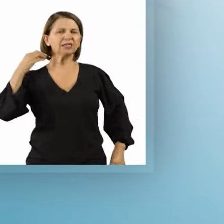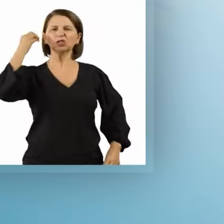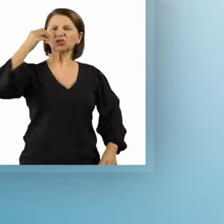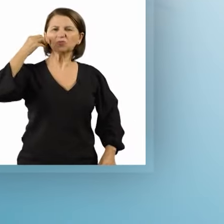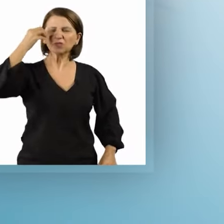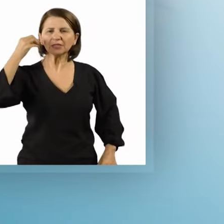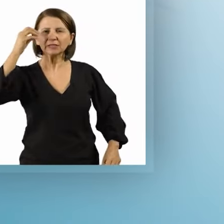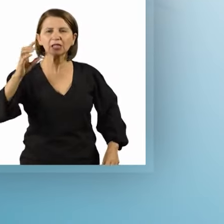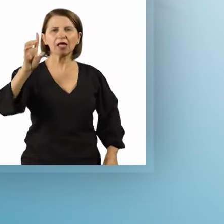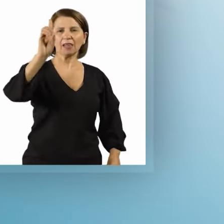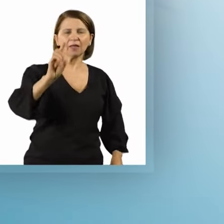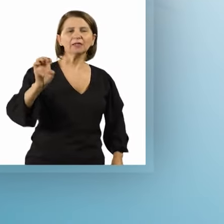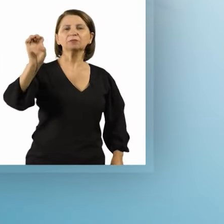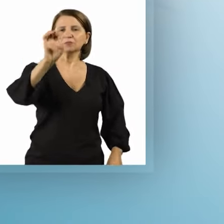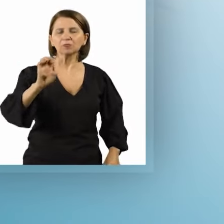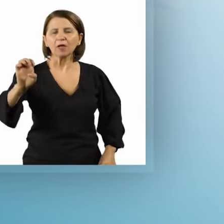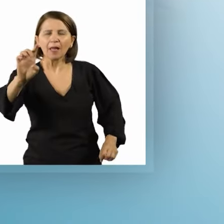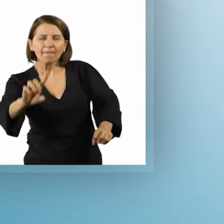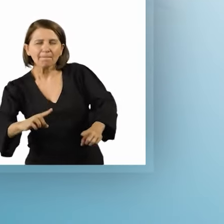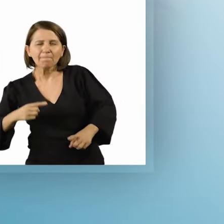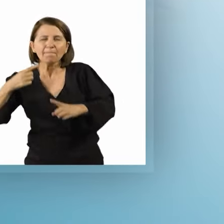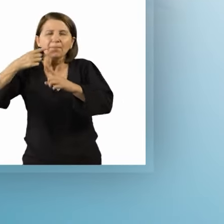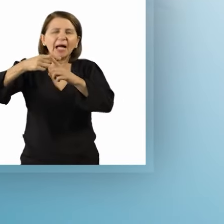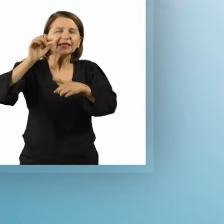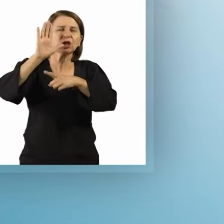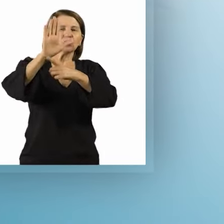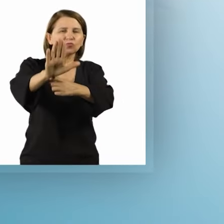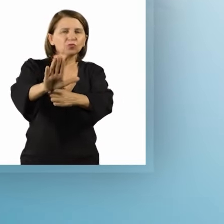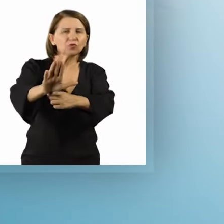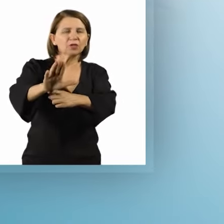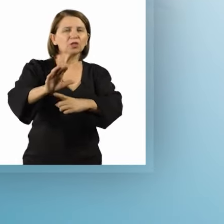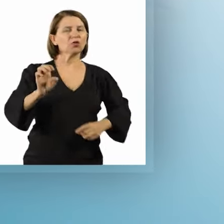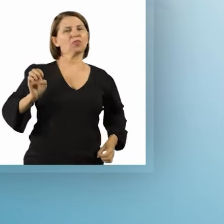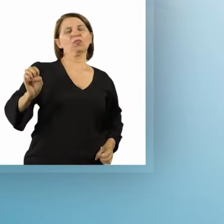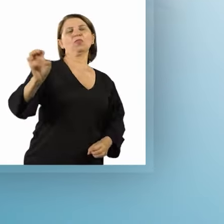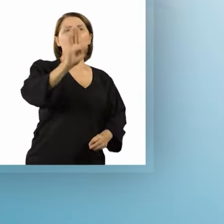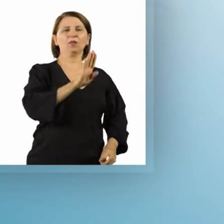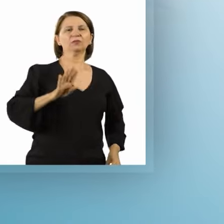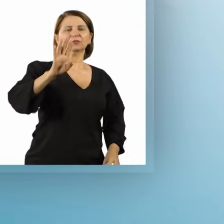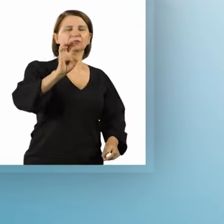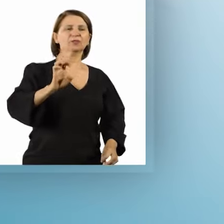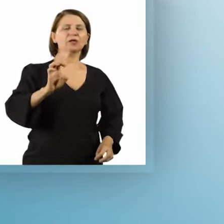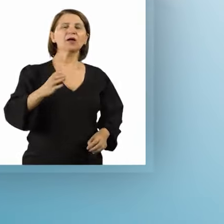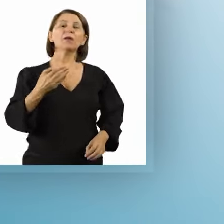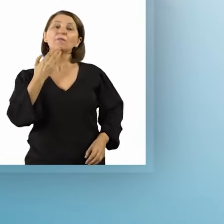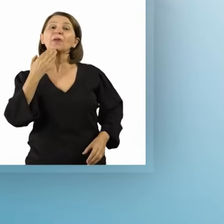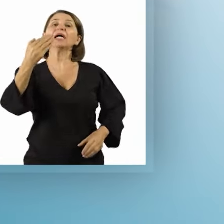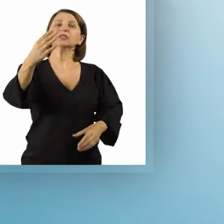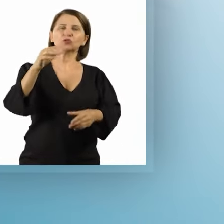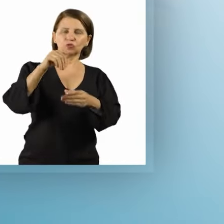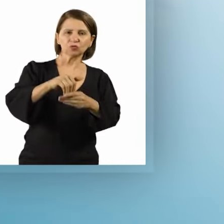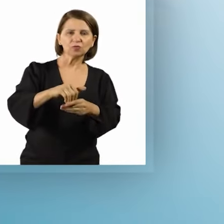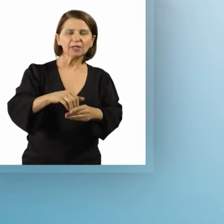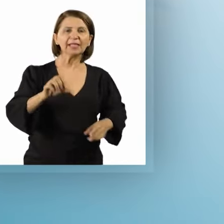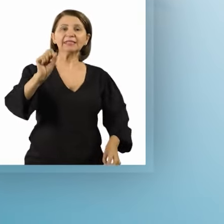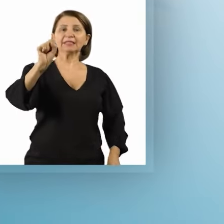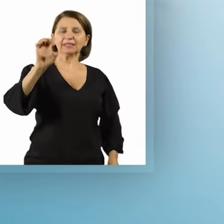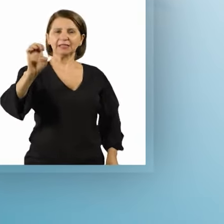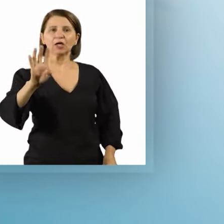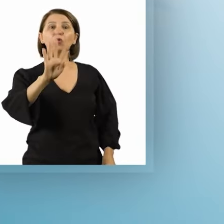tenho experiência como deputado estadual para fazer ainda mais pelo nosso Estado. Peço seu voto.